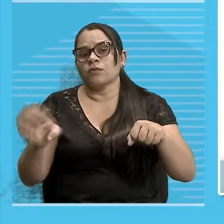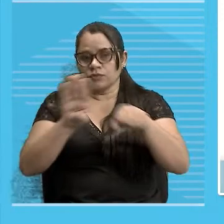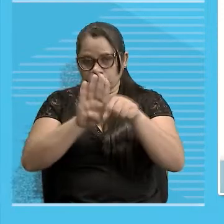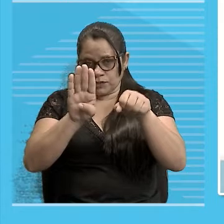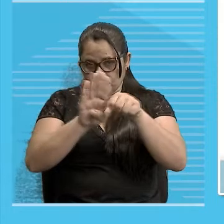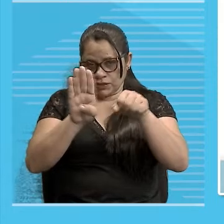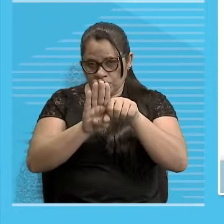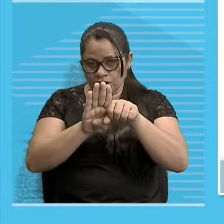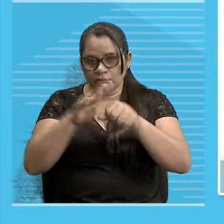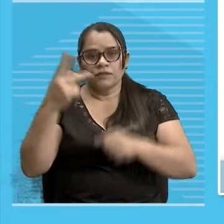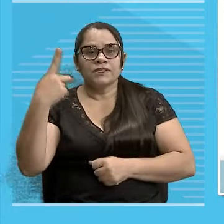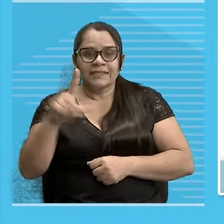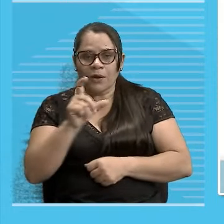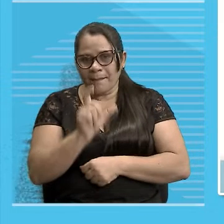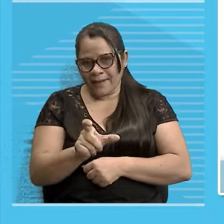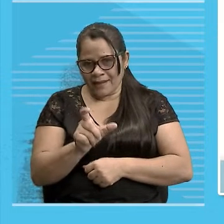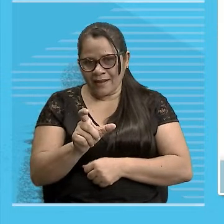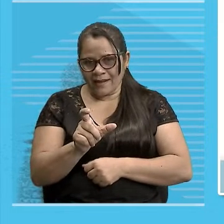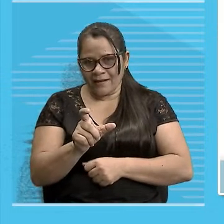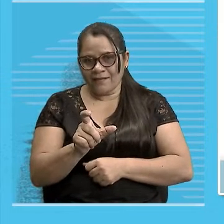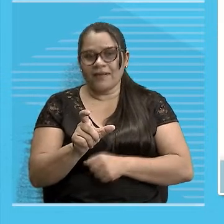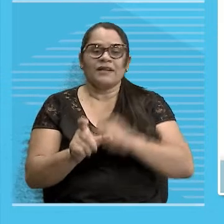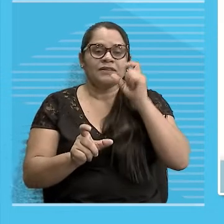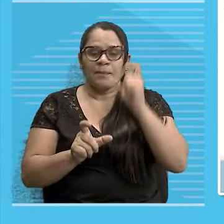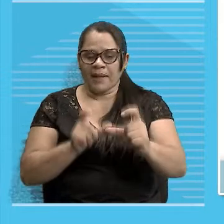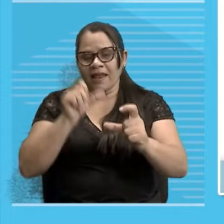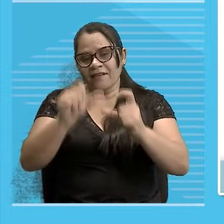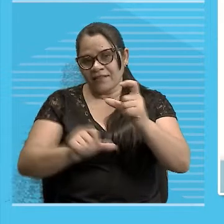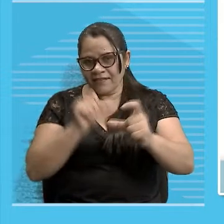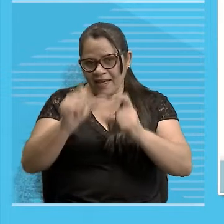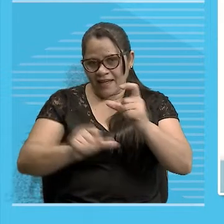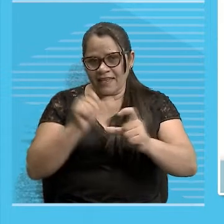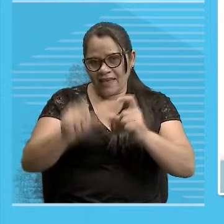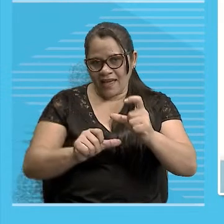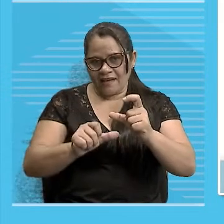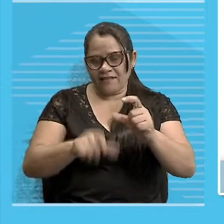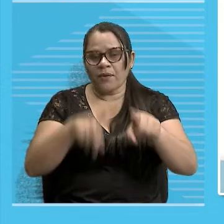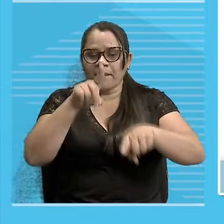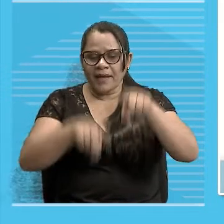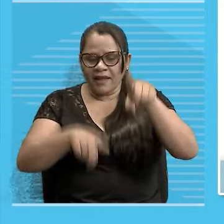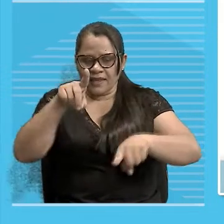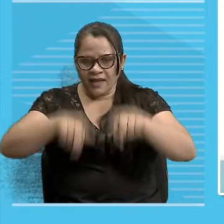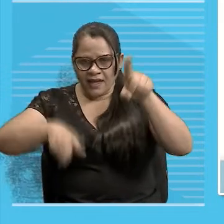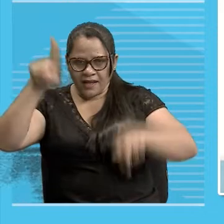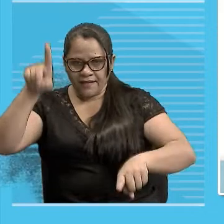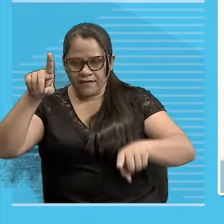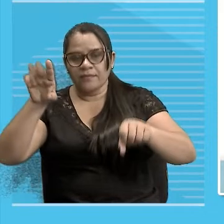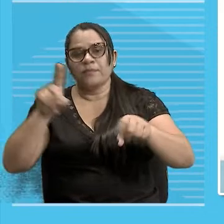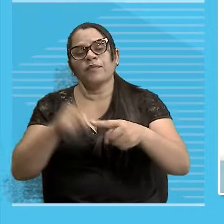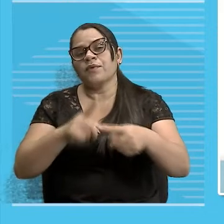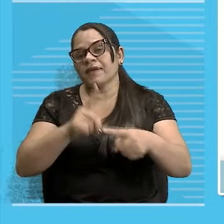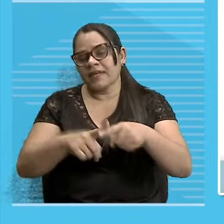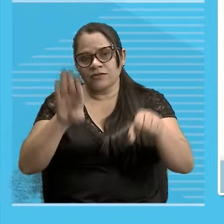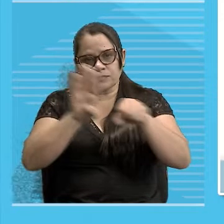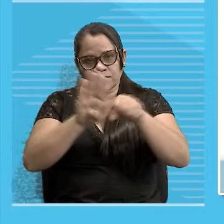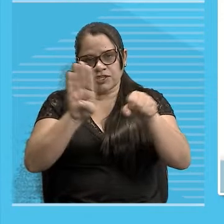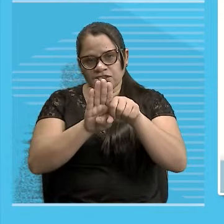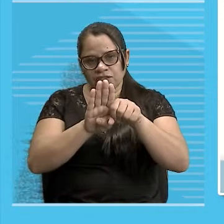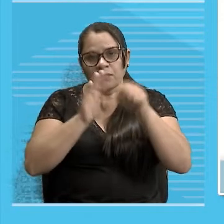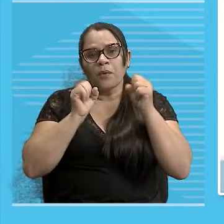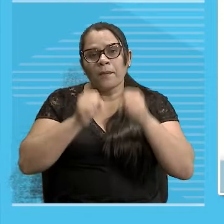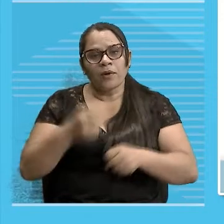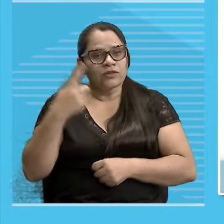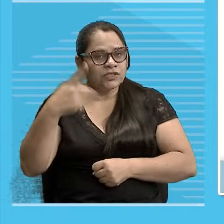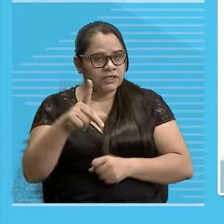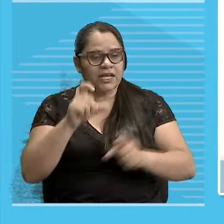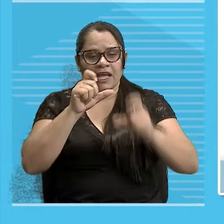variáveis O que quer dizer variável, querido estudante? Variável porque o substantivo Ele pode ter a sua forma